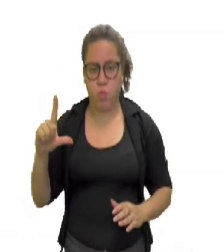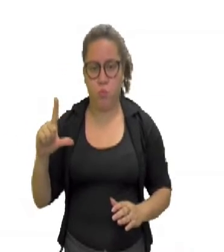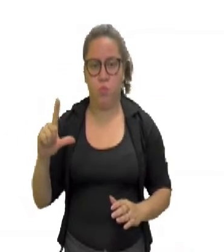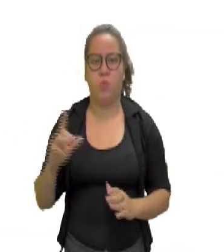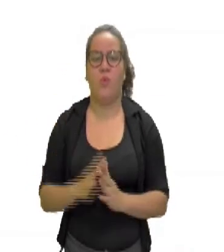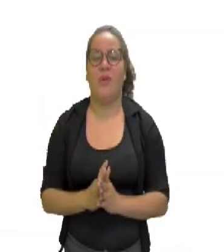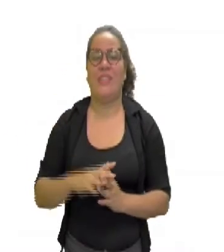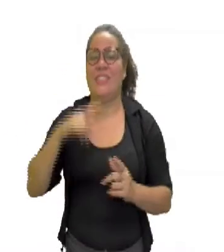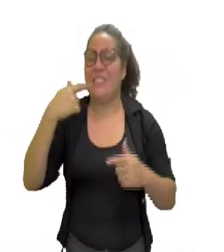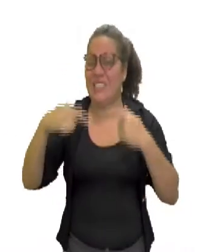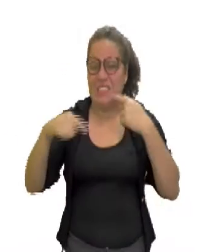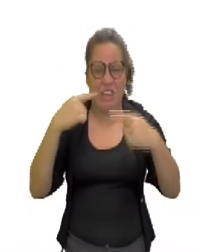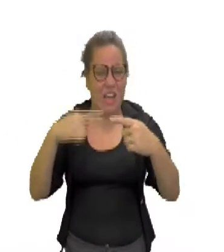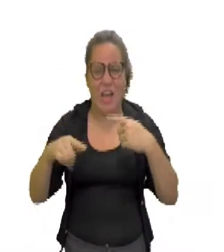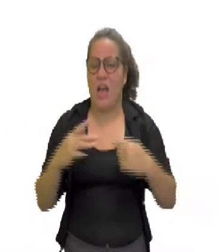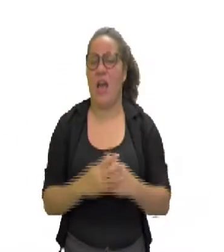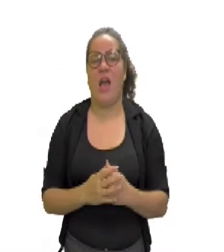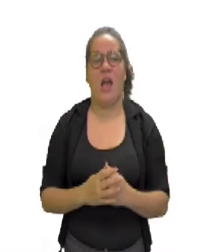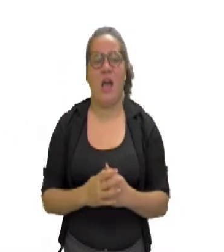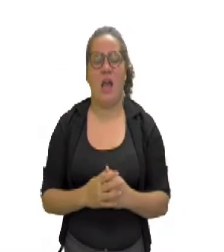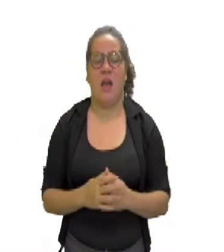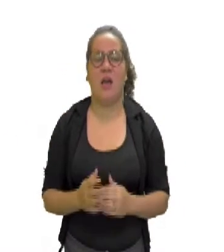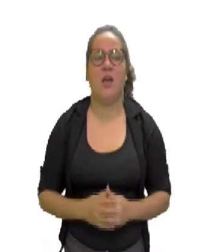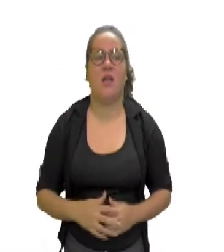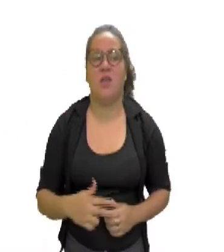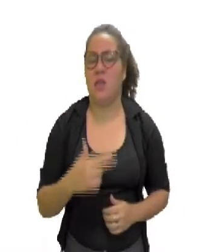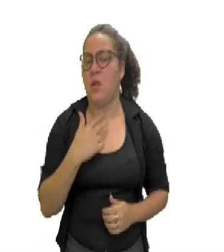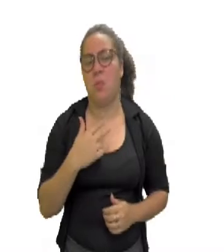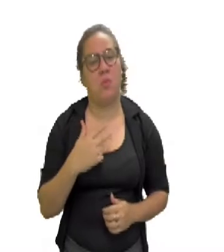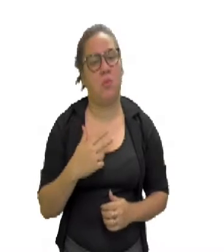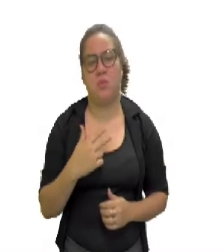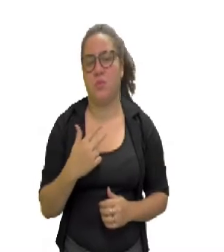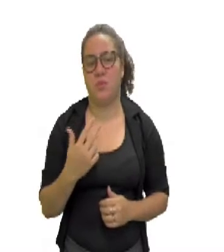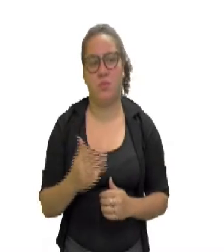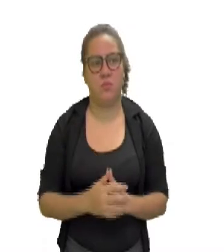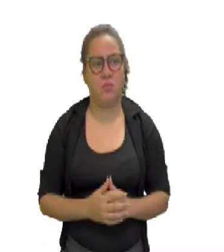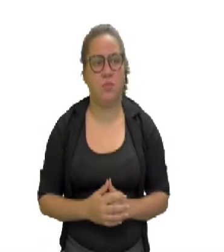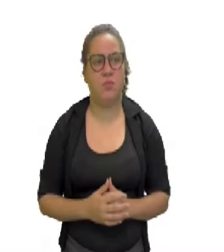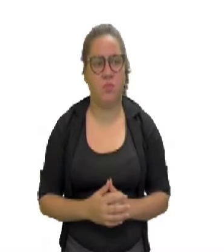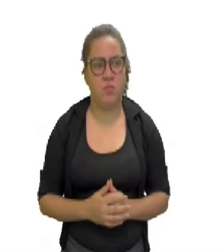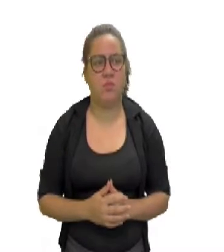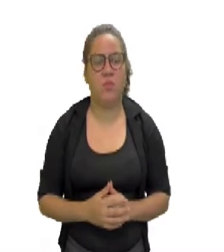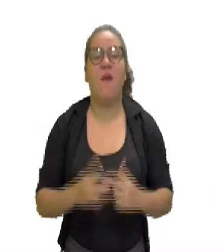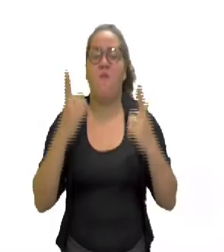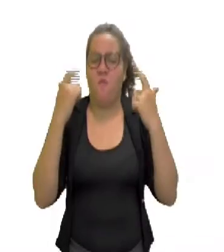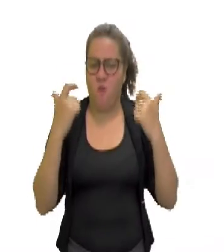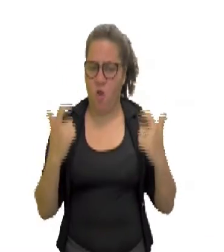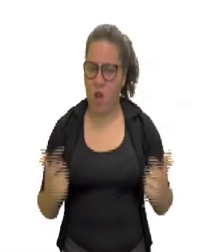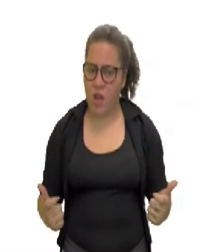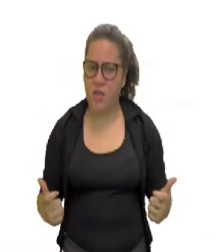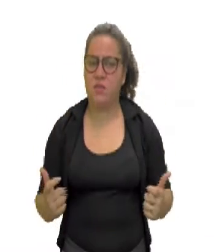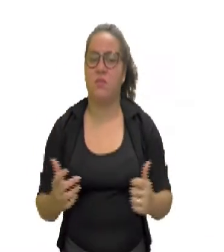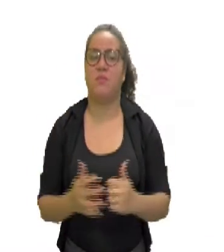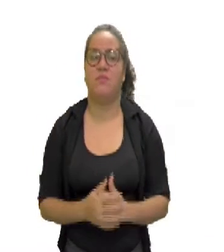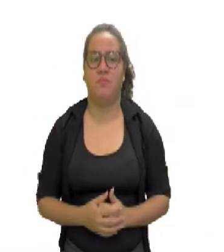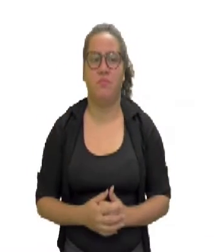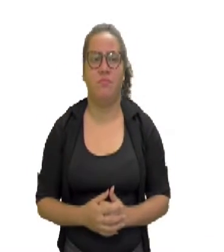xinga a outra, humilha com palavras, e isso também é um ato de violência moral.